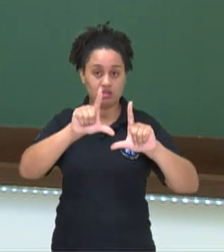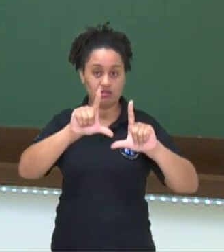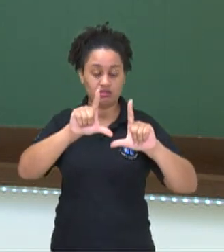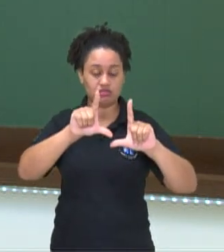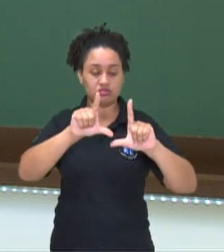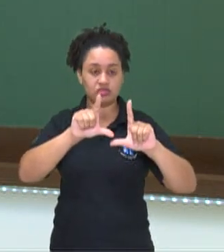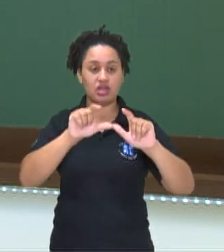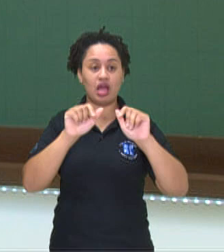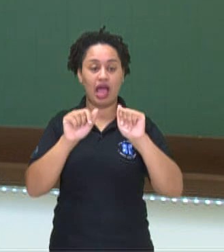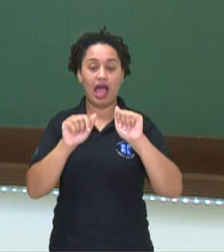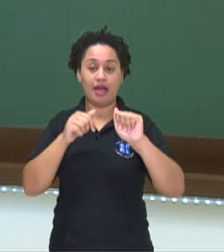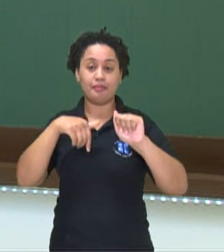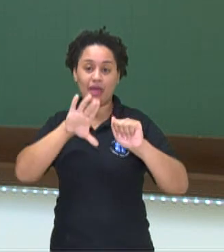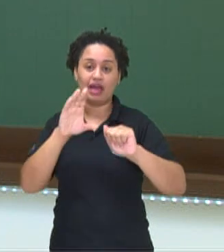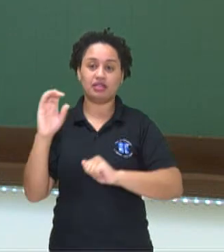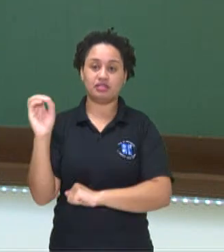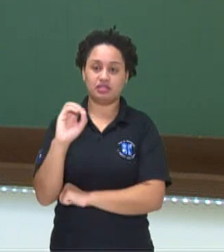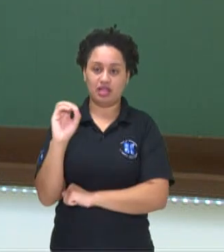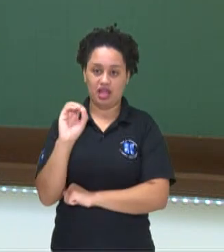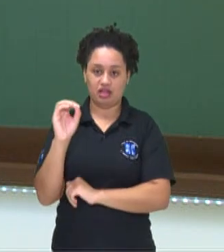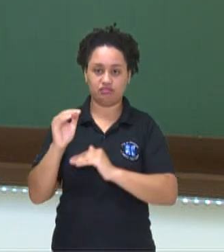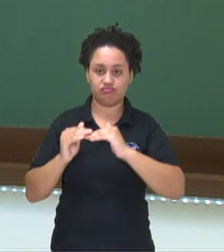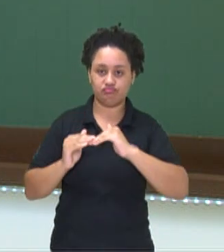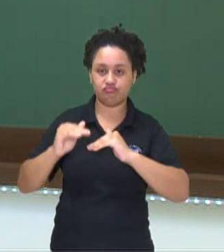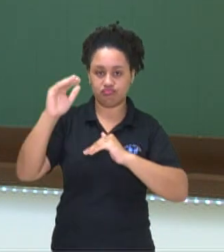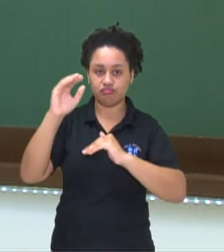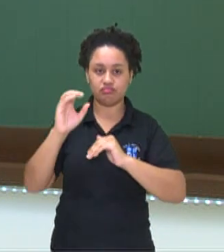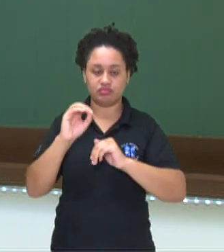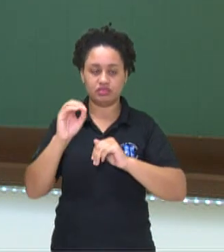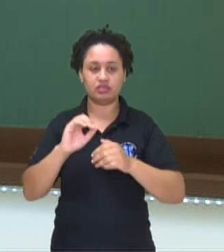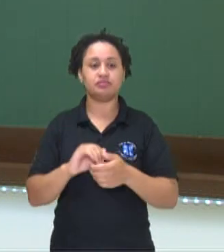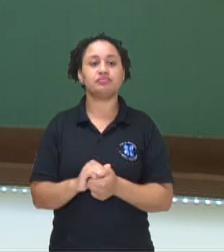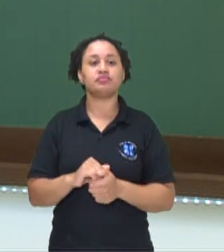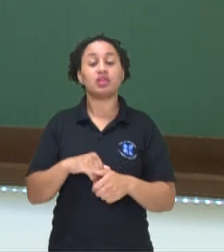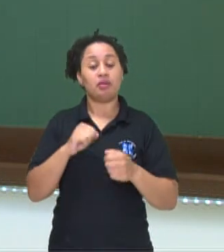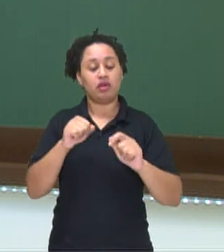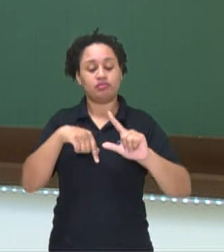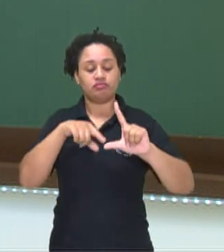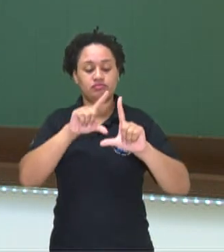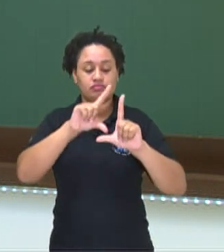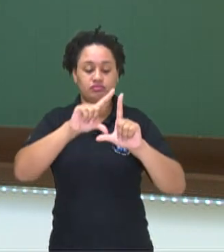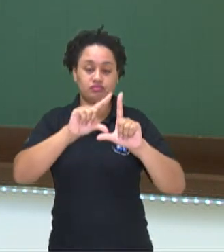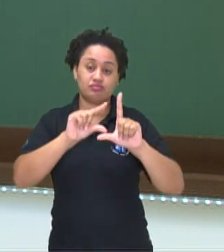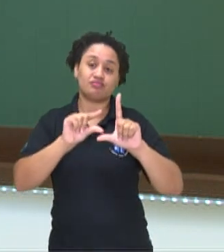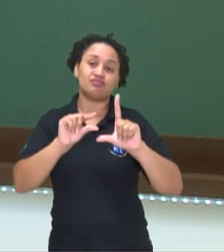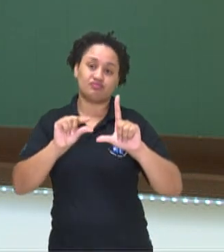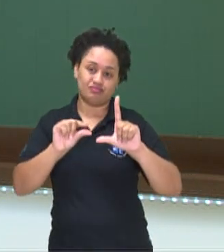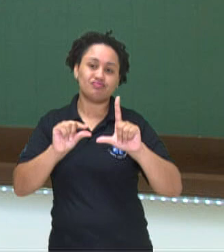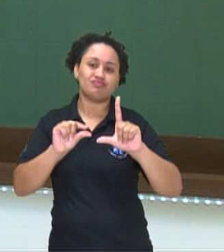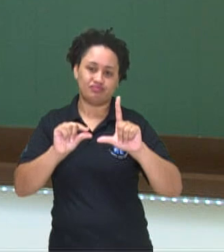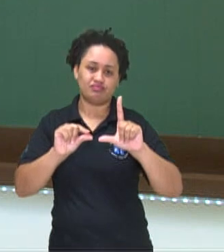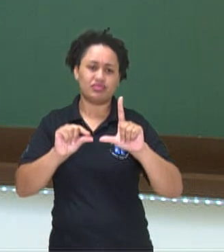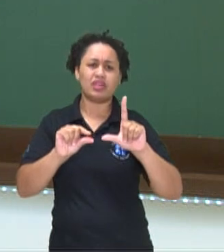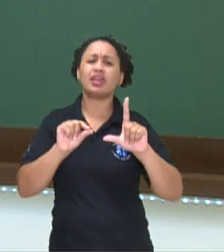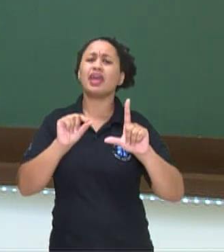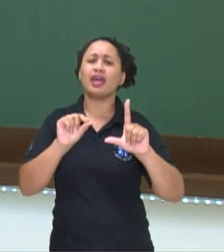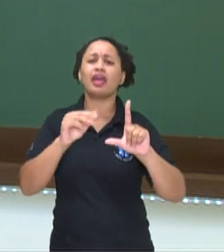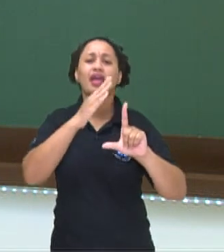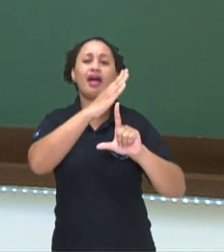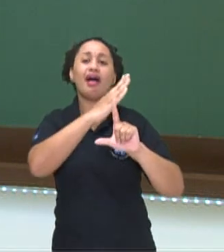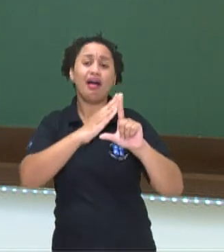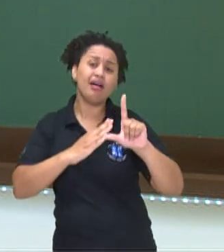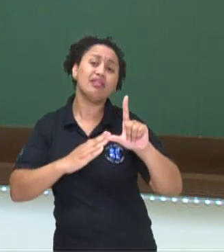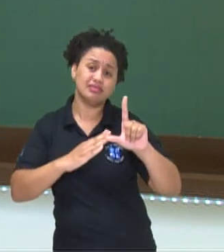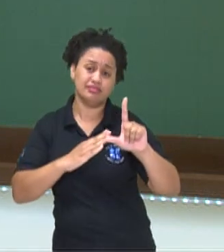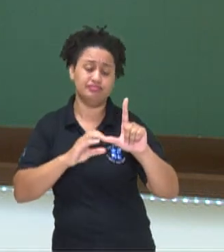for maior do que zero, que é o nosso coeficiente angular, como vimos anteriormente, ela pode ser decrescente, ela quem, professora? A